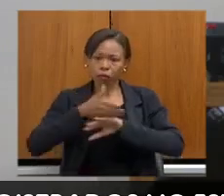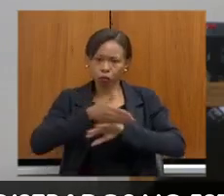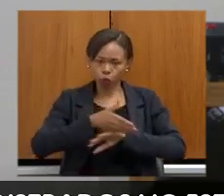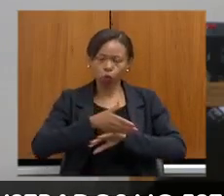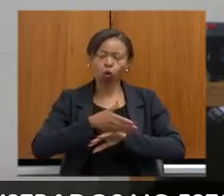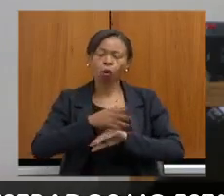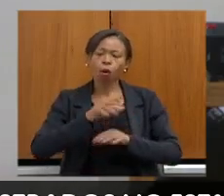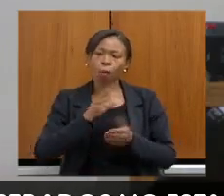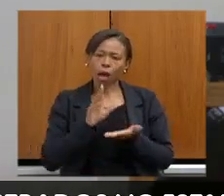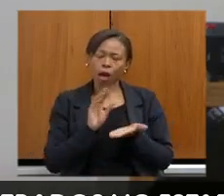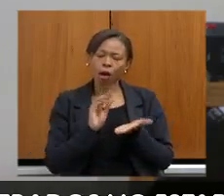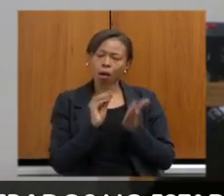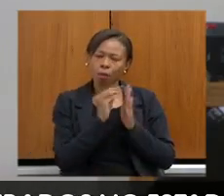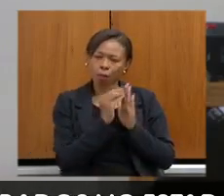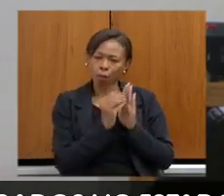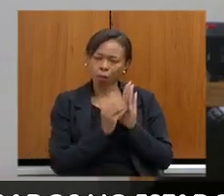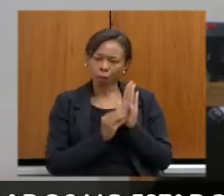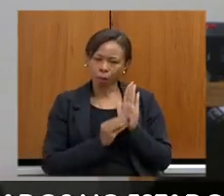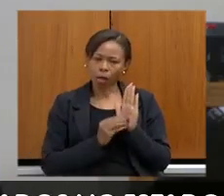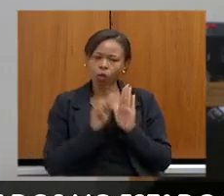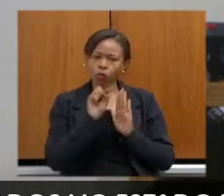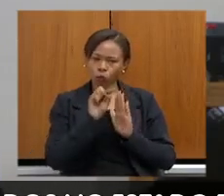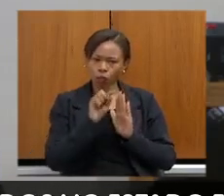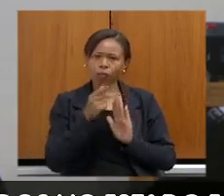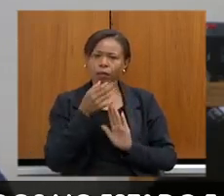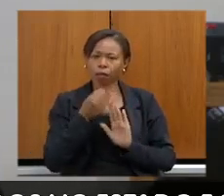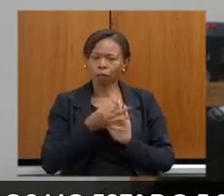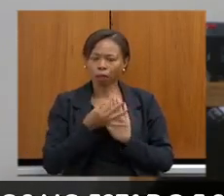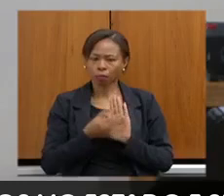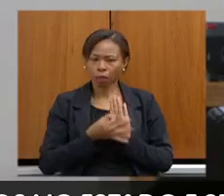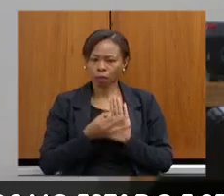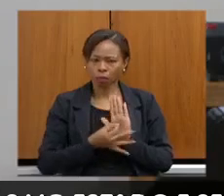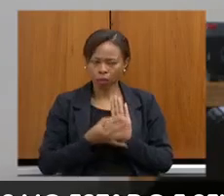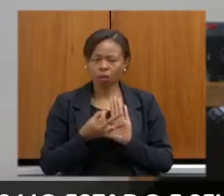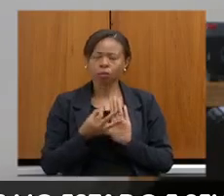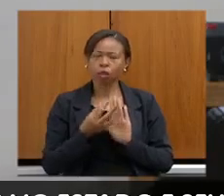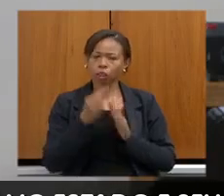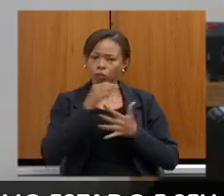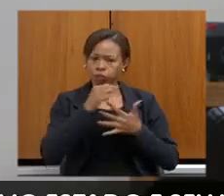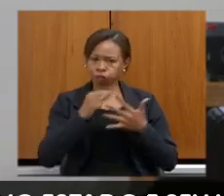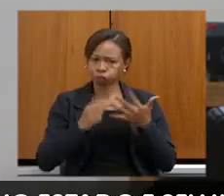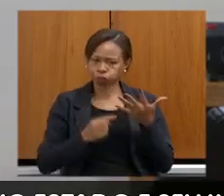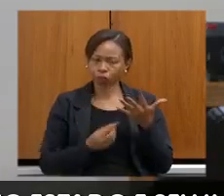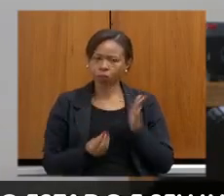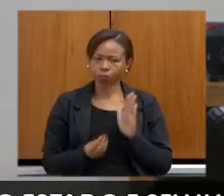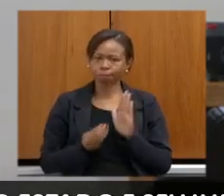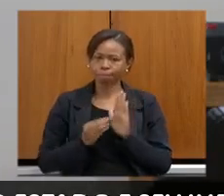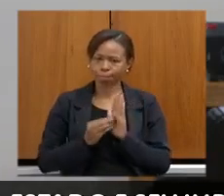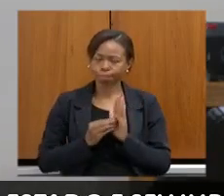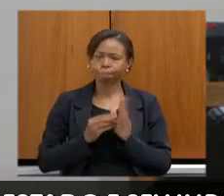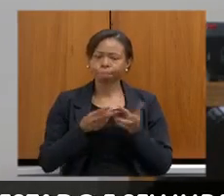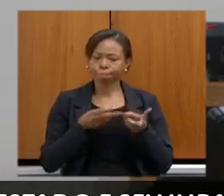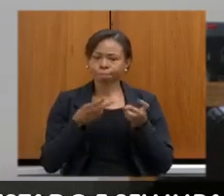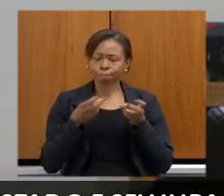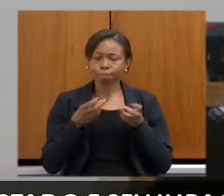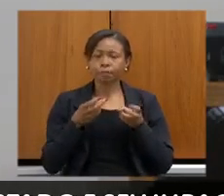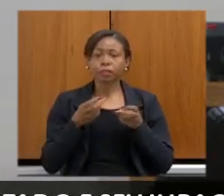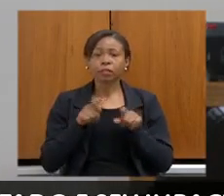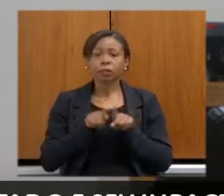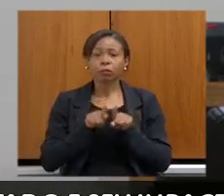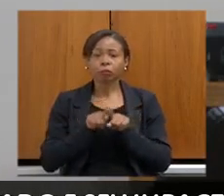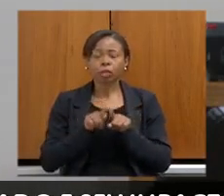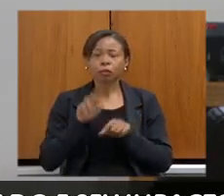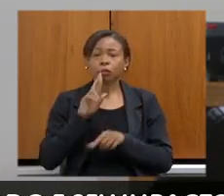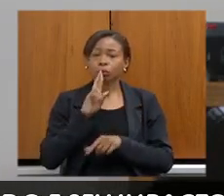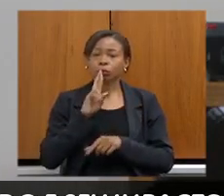receber essas colocações que o senhor pontuou nessa audiência pública. Em relação às intervenções em